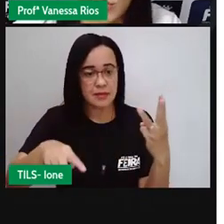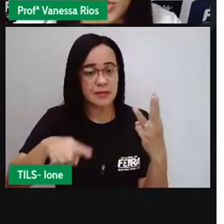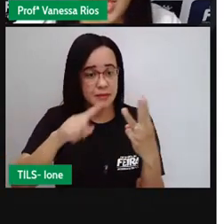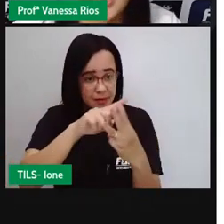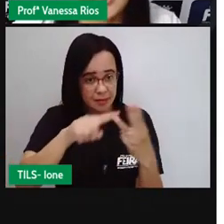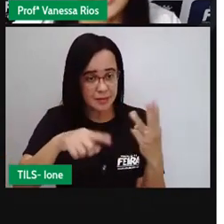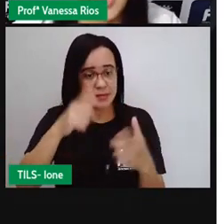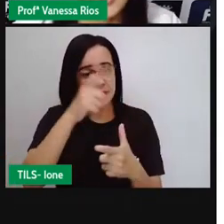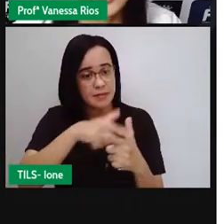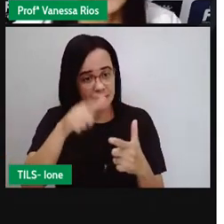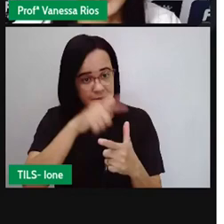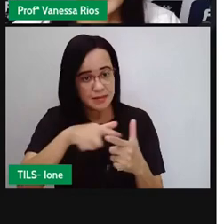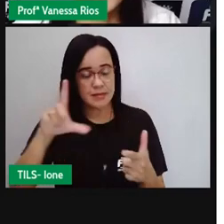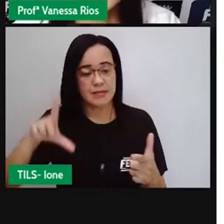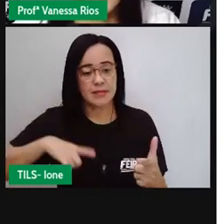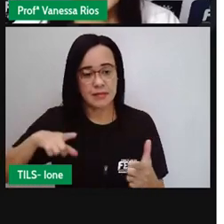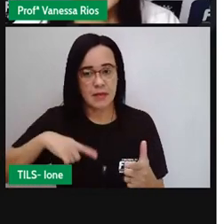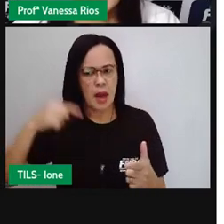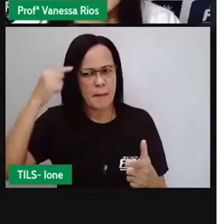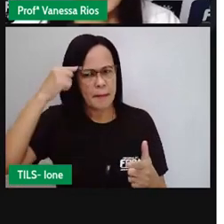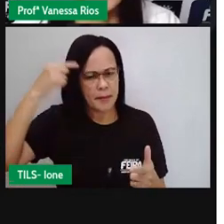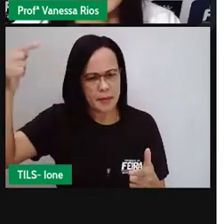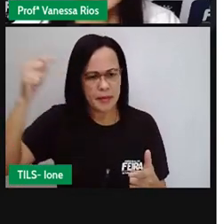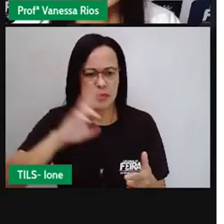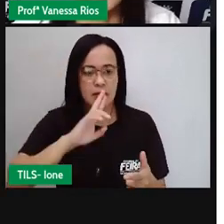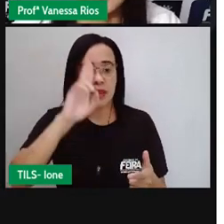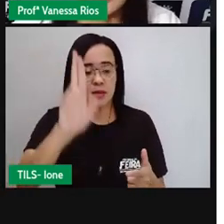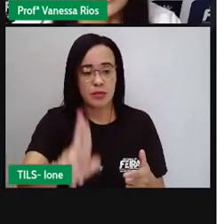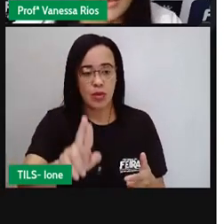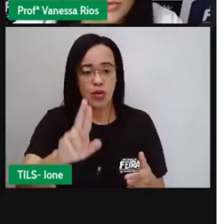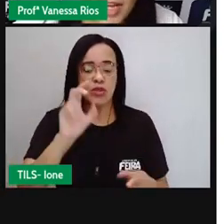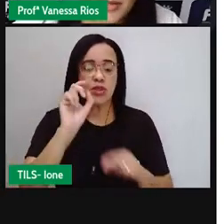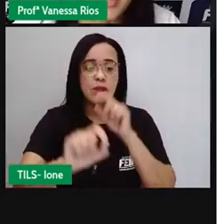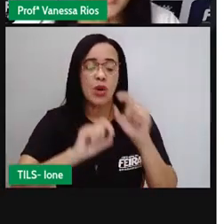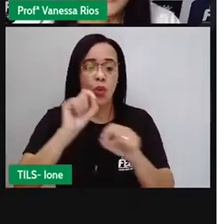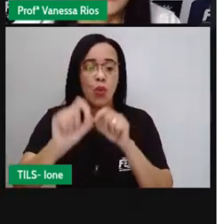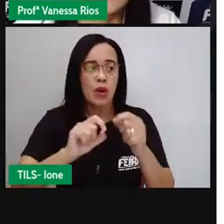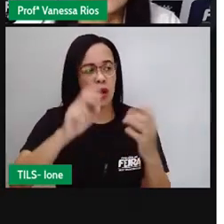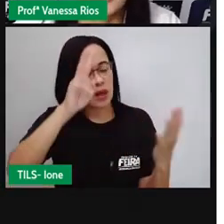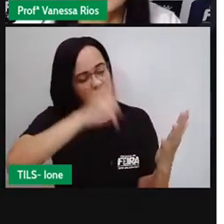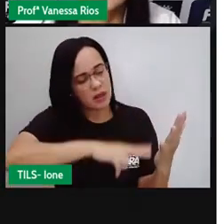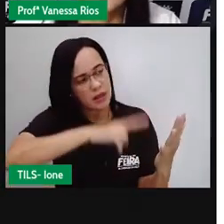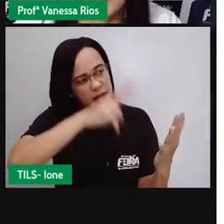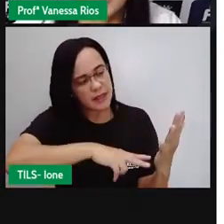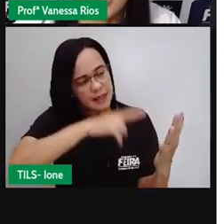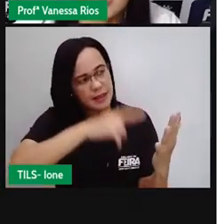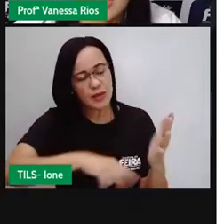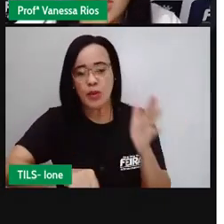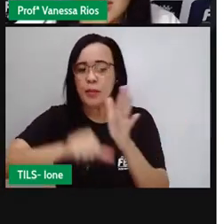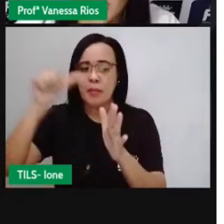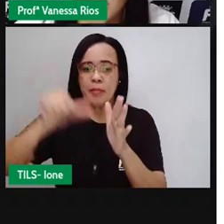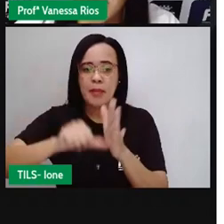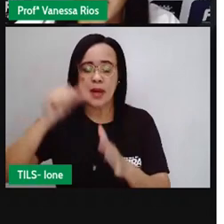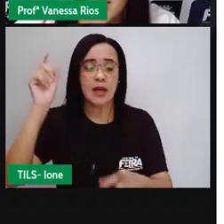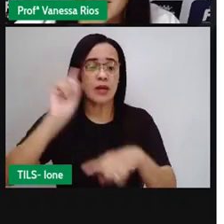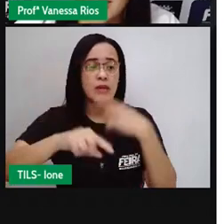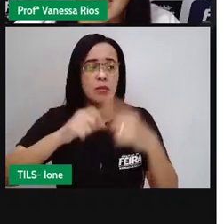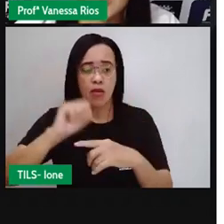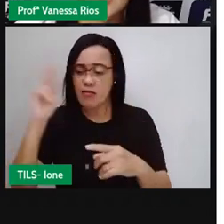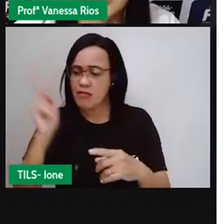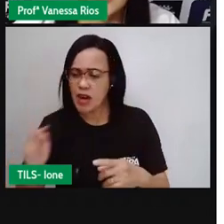resposta. E aí, a gente vai começar aí fazendo a leitura, não é? Destacando os valores que já são